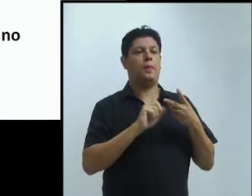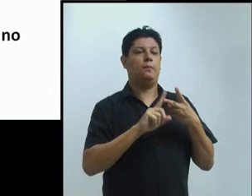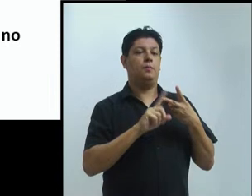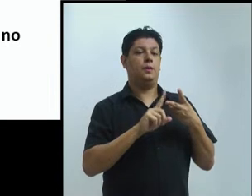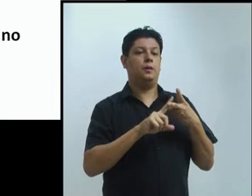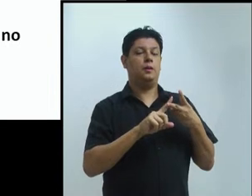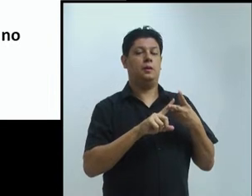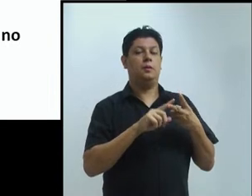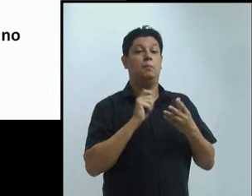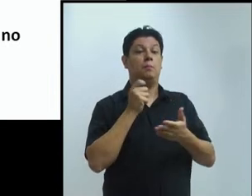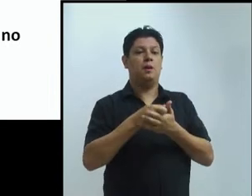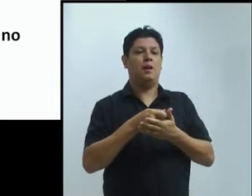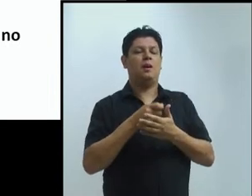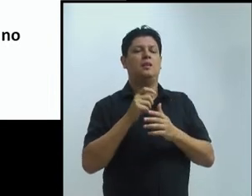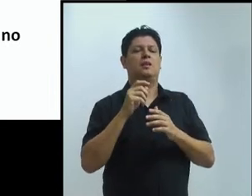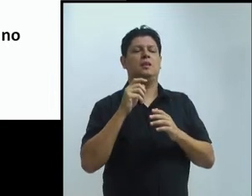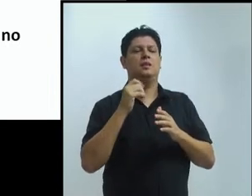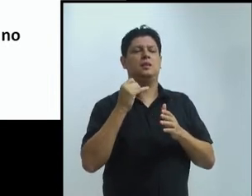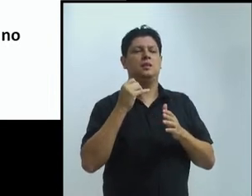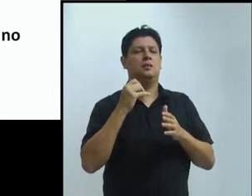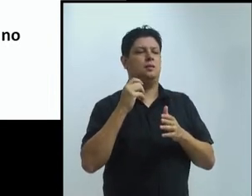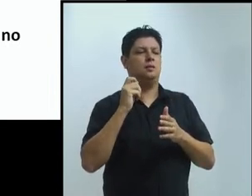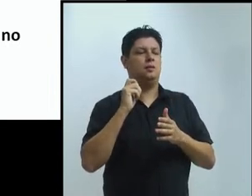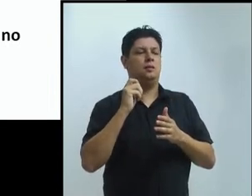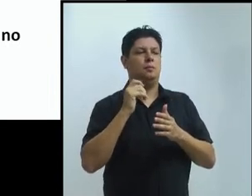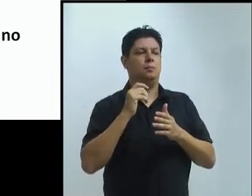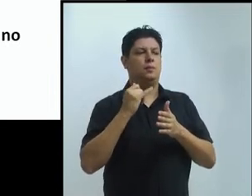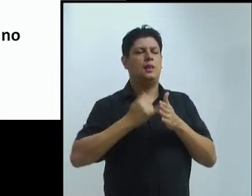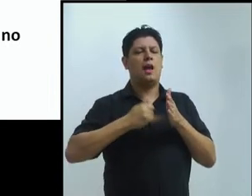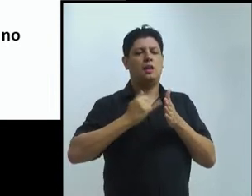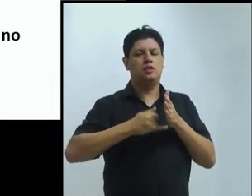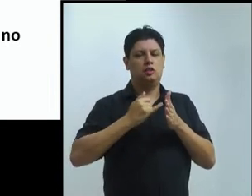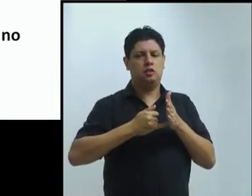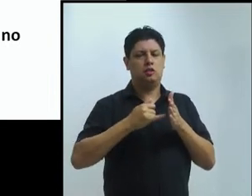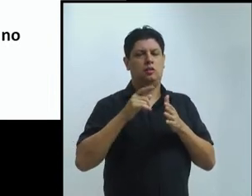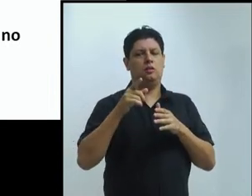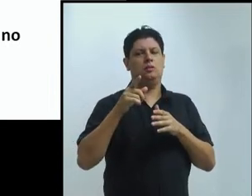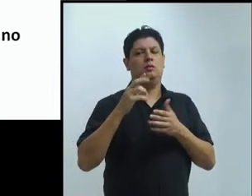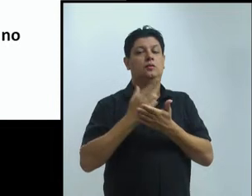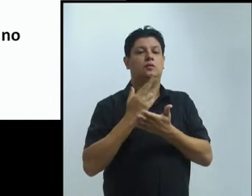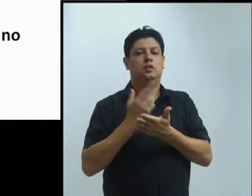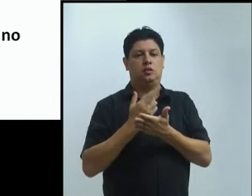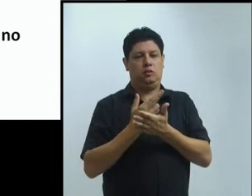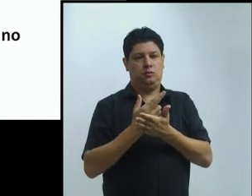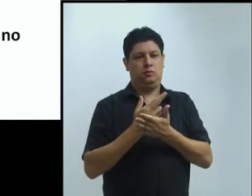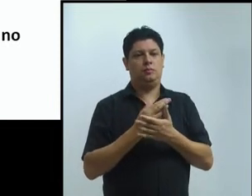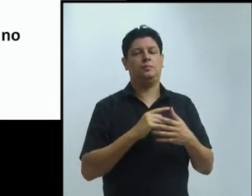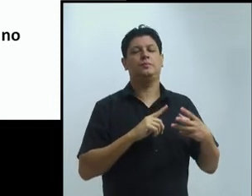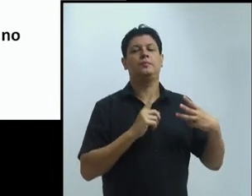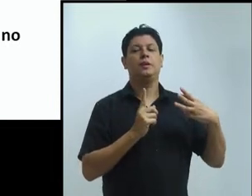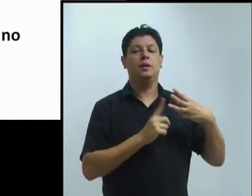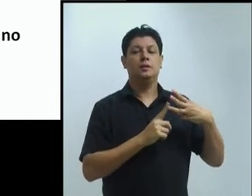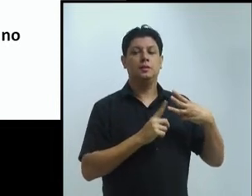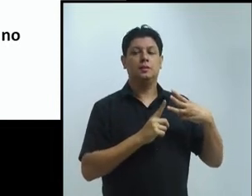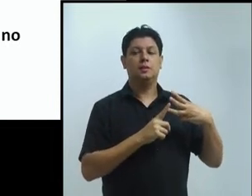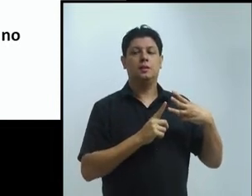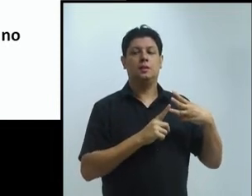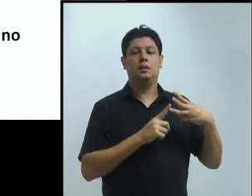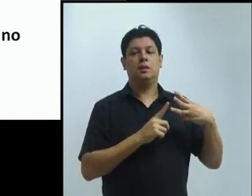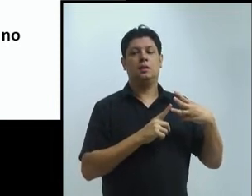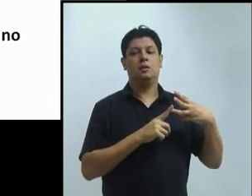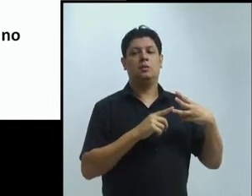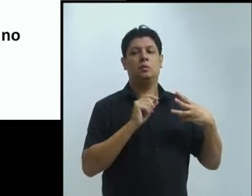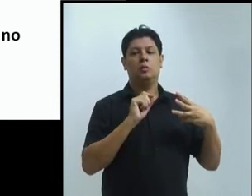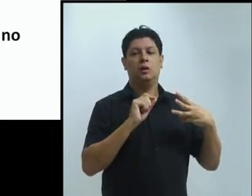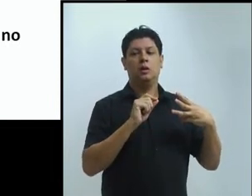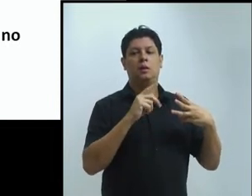Programa Institucional de Apoio à Produção Acadêmica, PIAPA. Então, esse é o programa que vocês